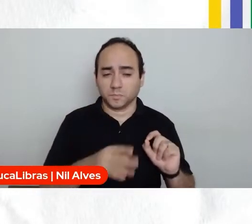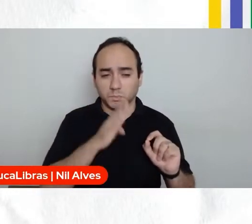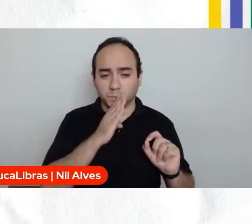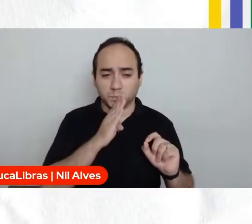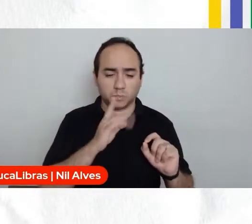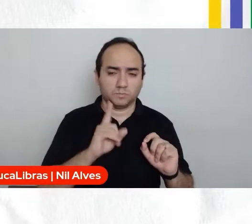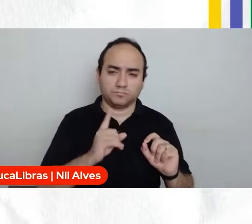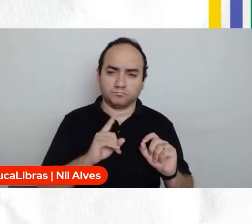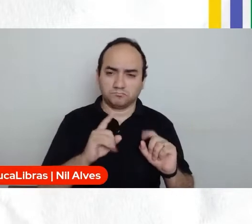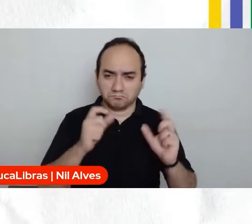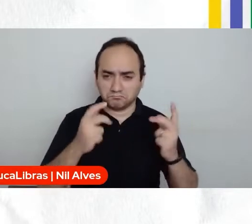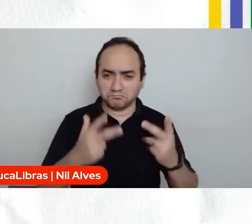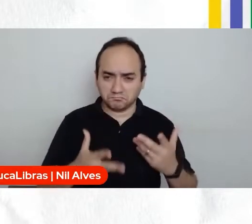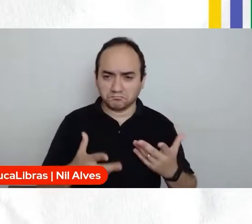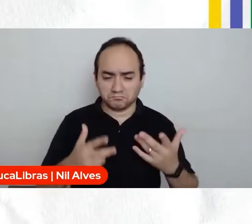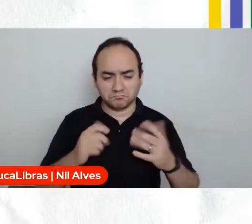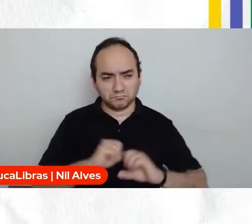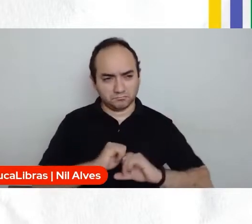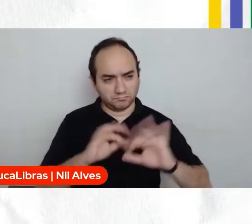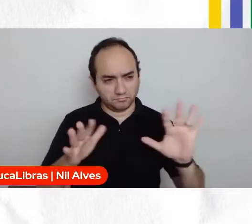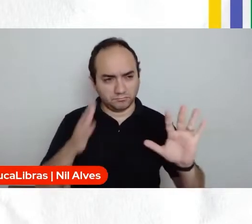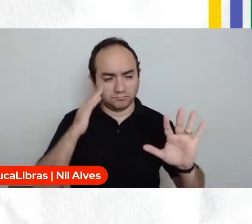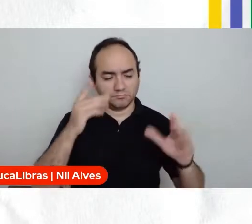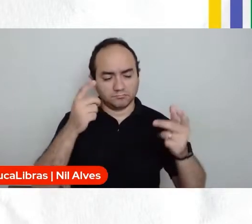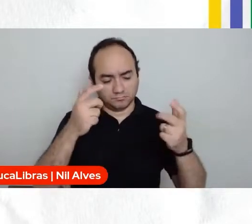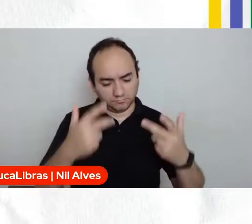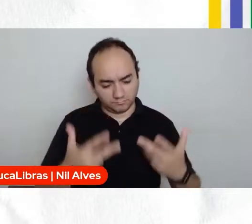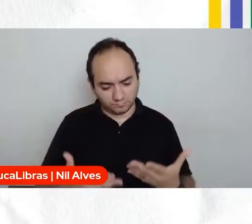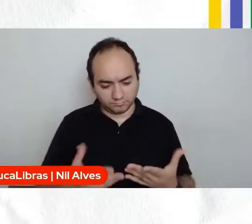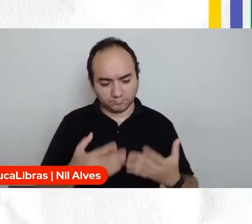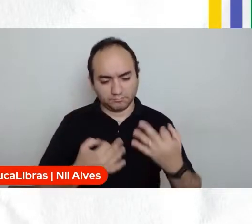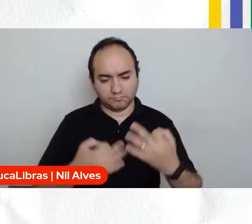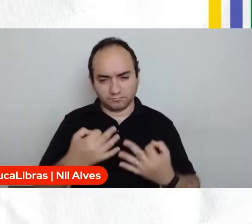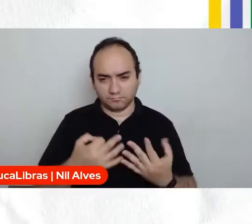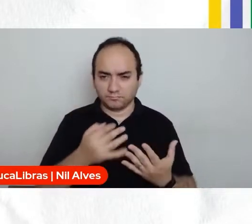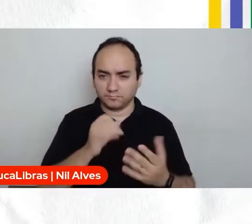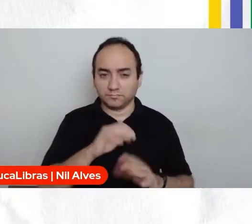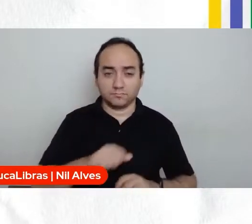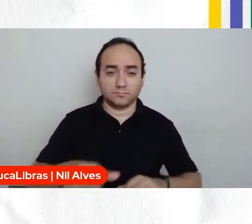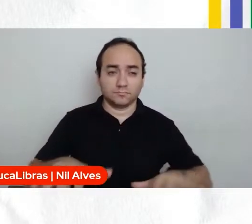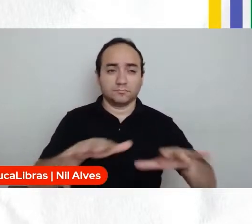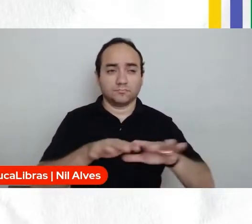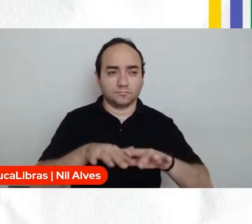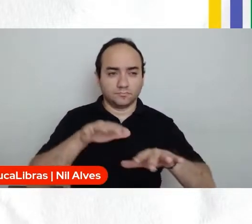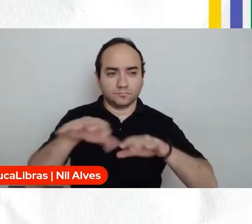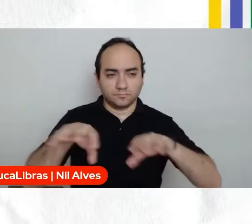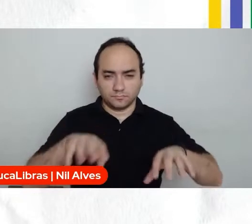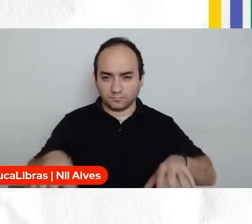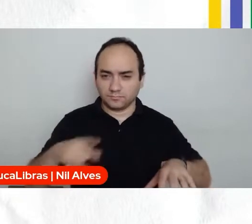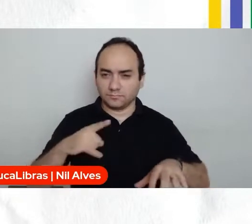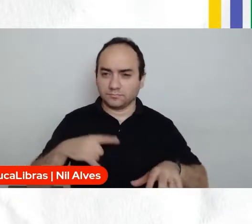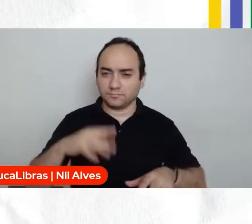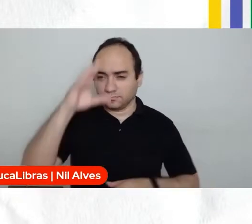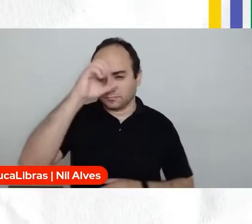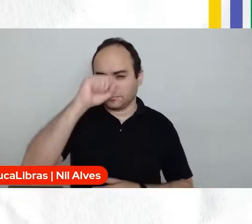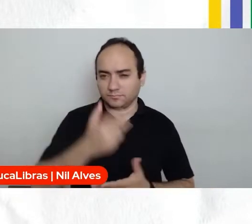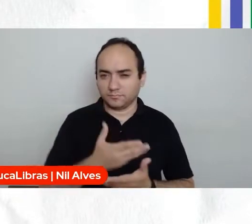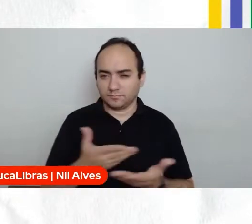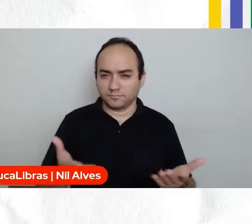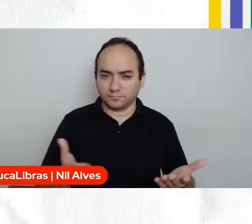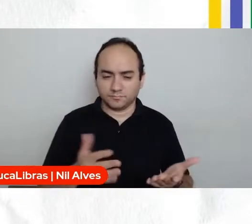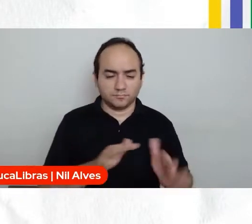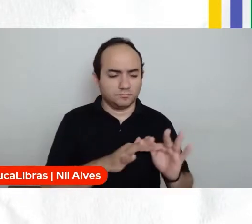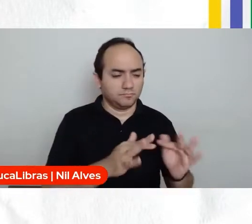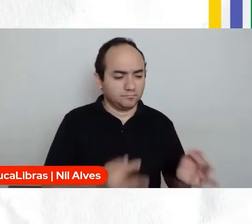margem, né? É um tema que tem que estar, como o professor disse aí, em todas as áreas do conhecimento, desde o